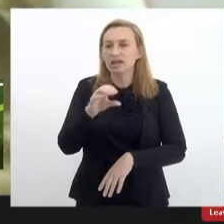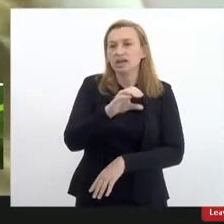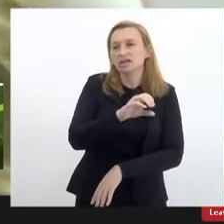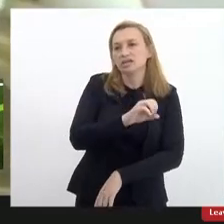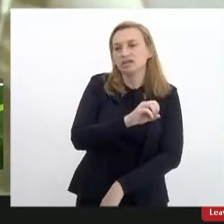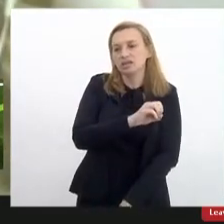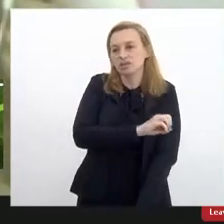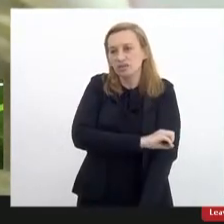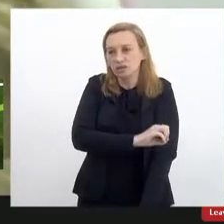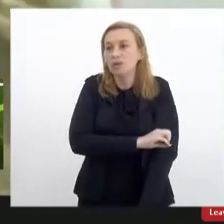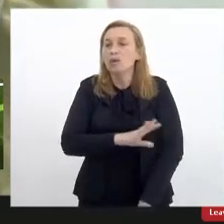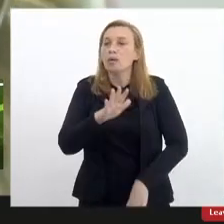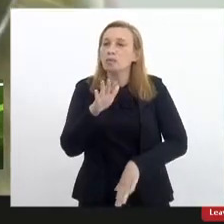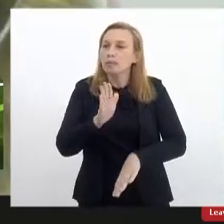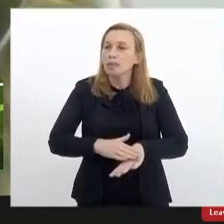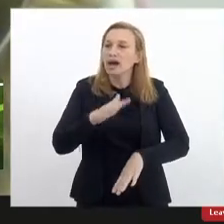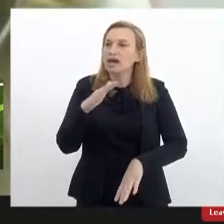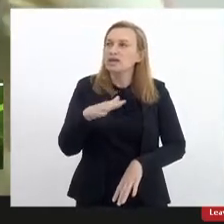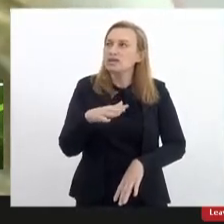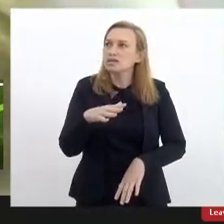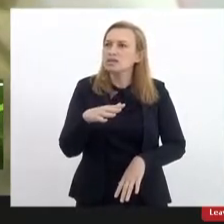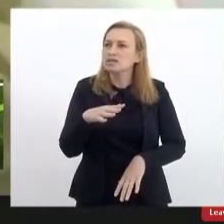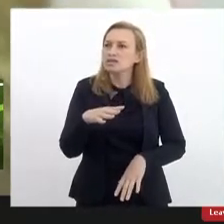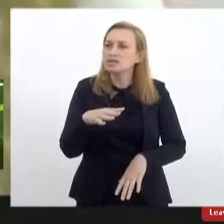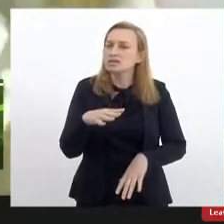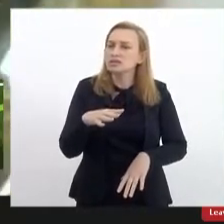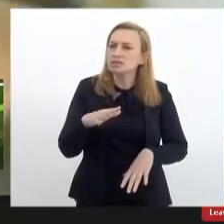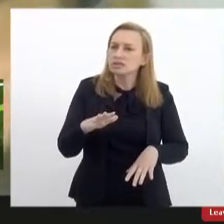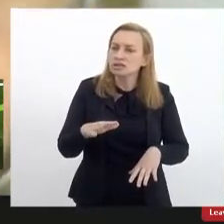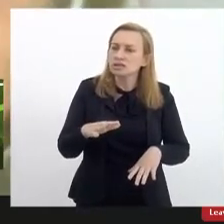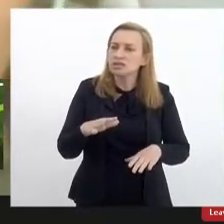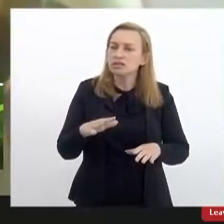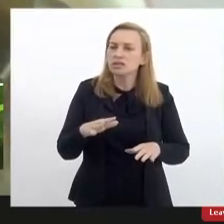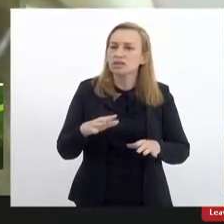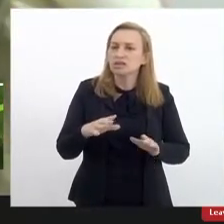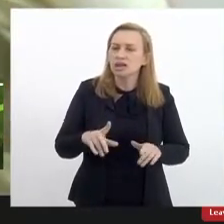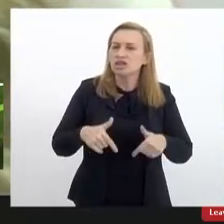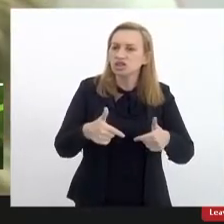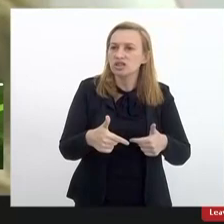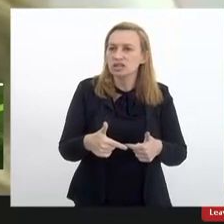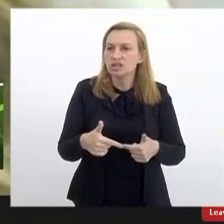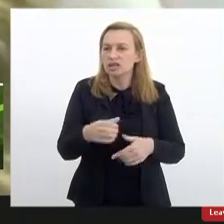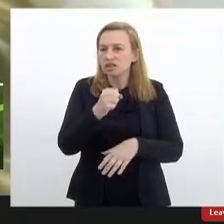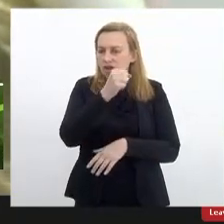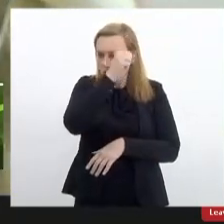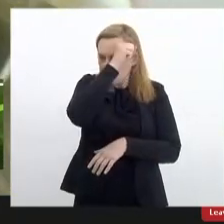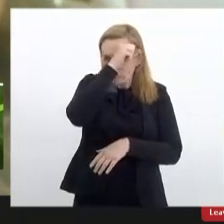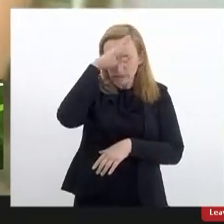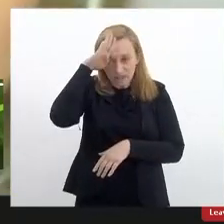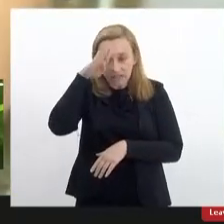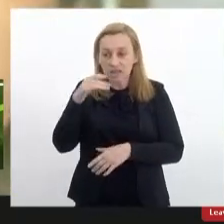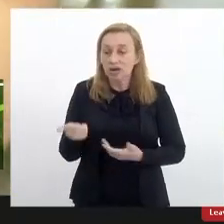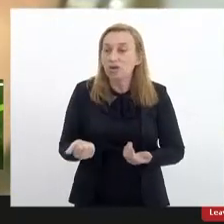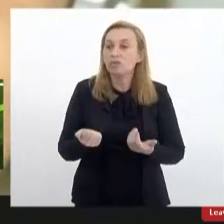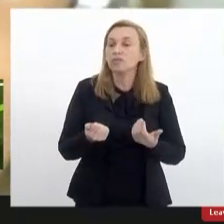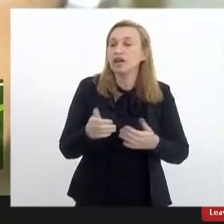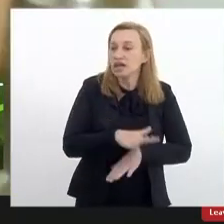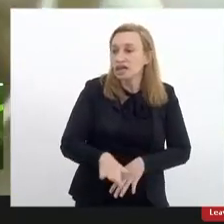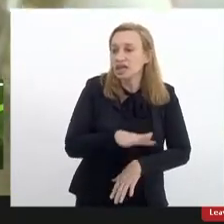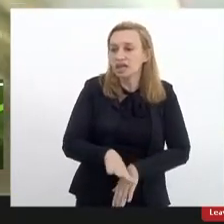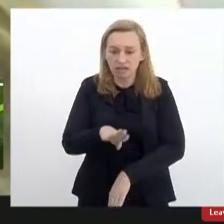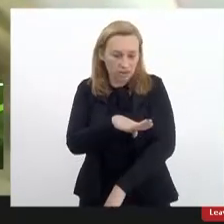torna mais um elemento concreto de antecipação da alfabetização deturpando o significado da educação para crianças